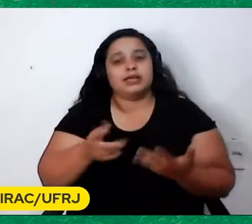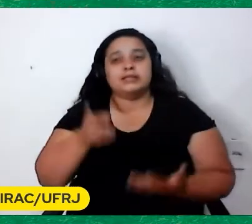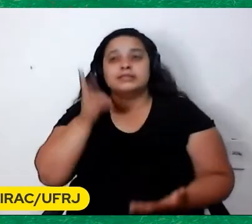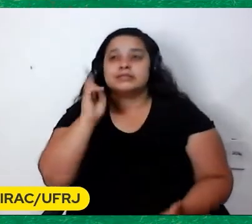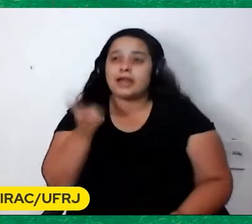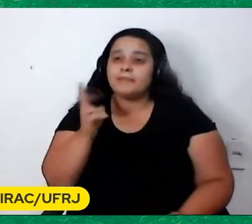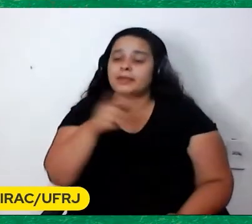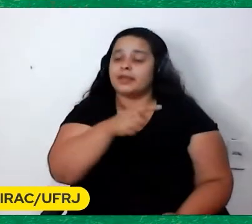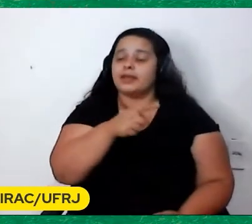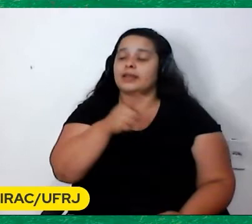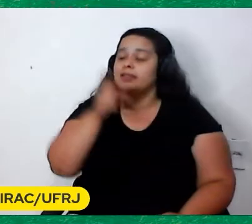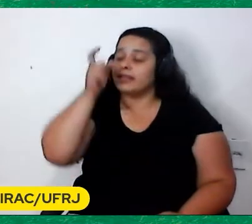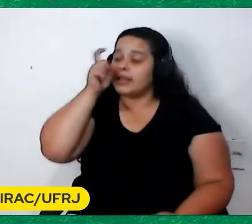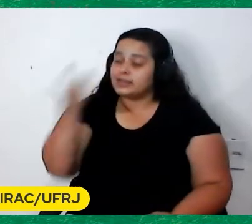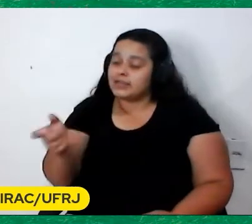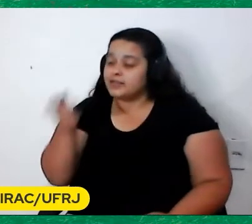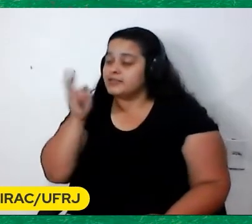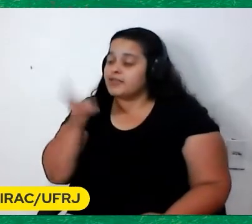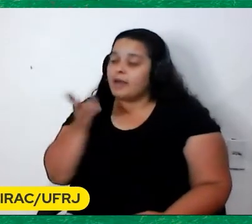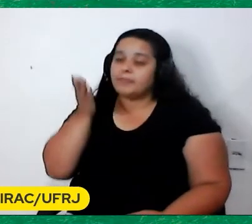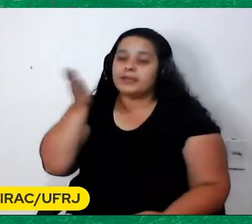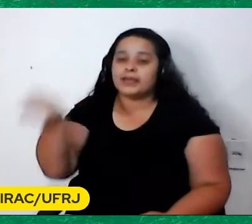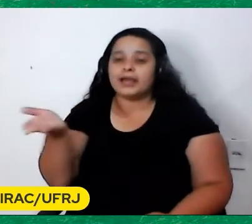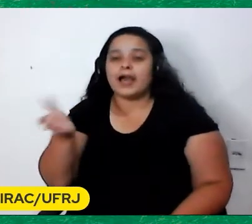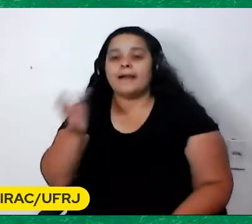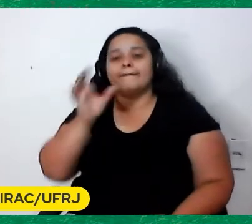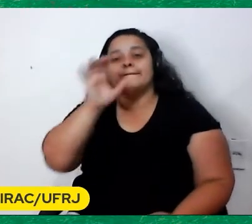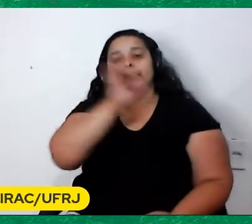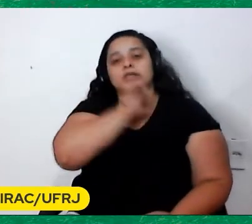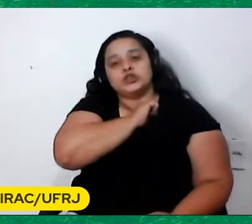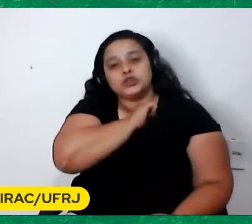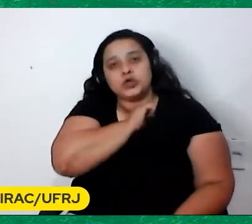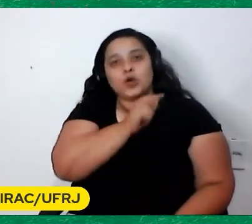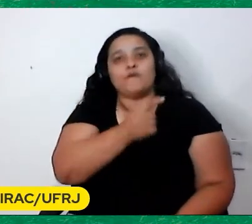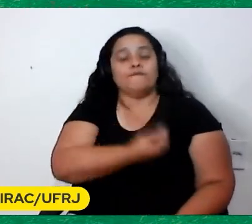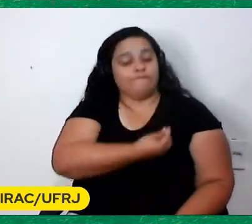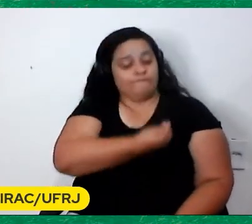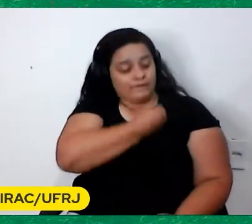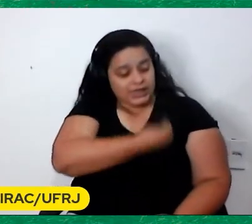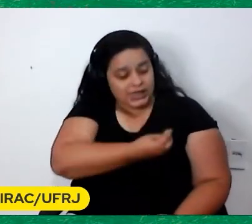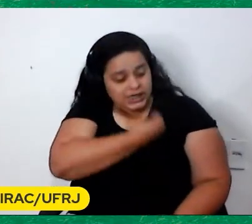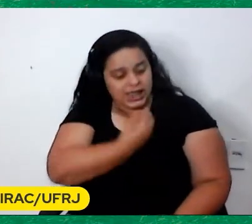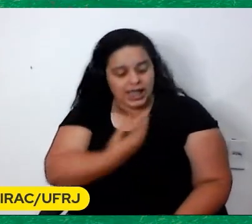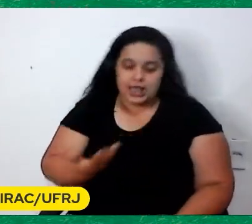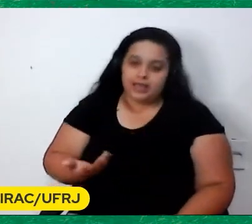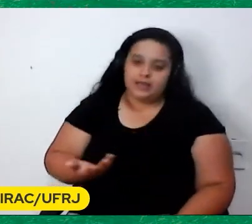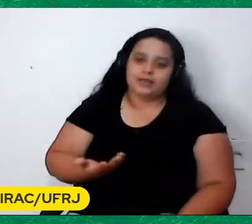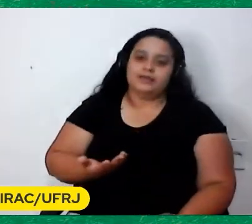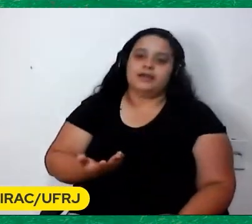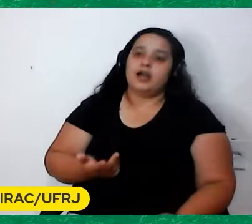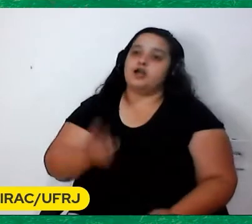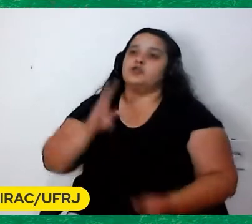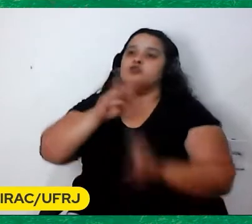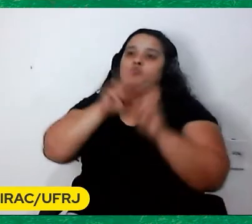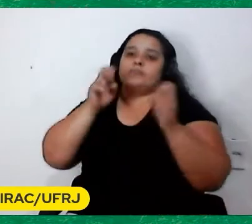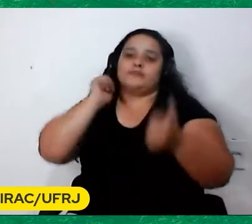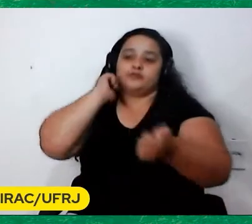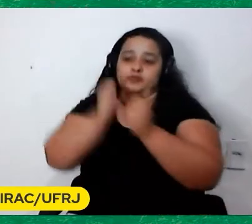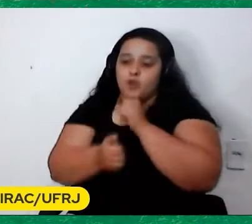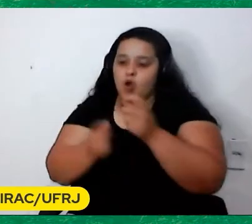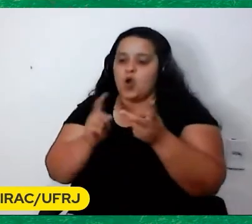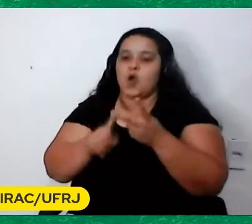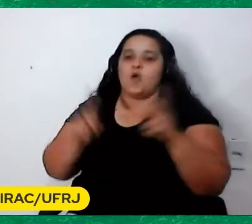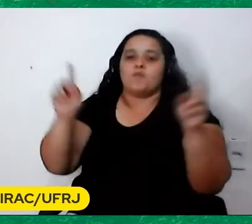paixões A paixão Pela vida Pela sobrevivência Pelo futebol Pela música